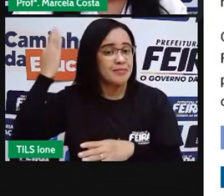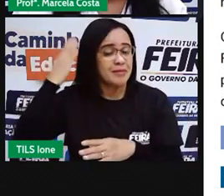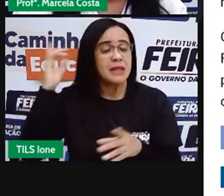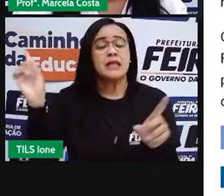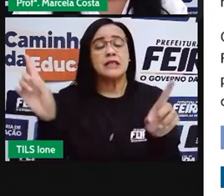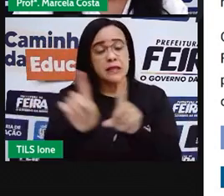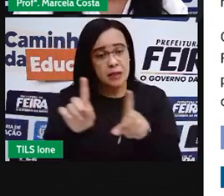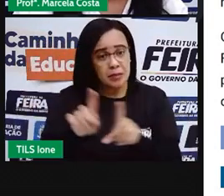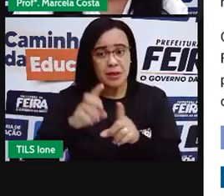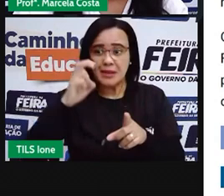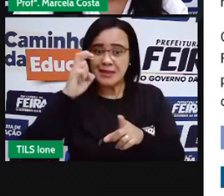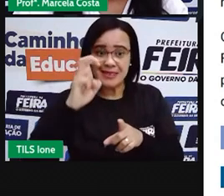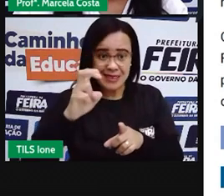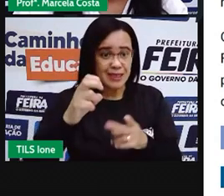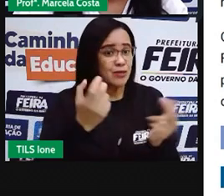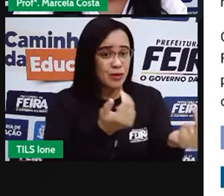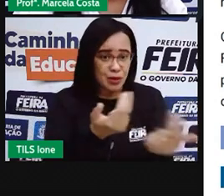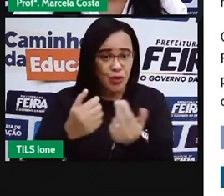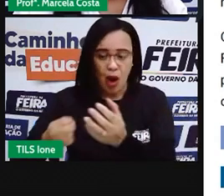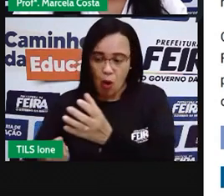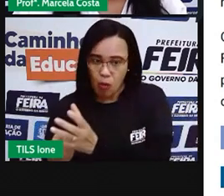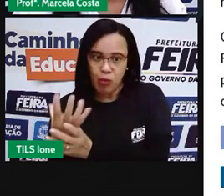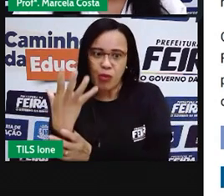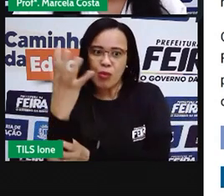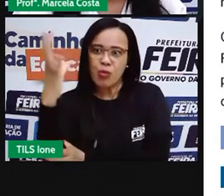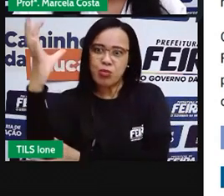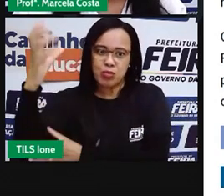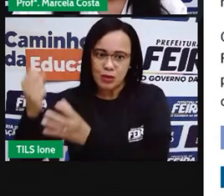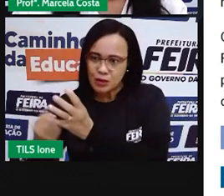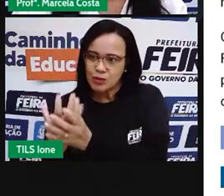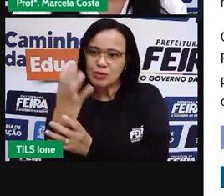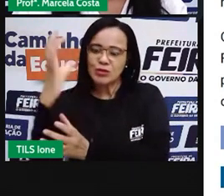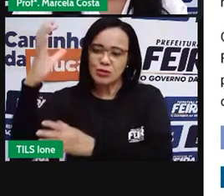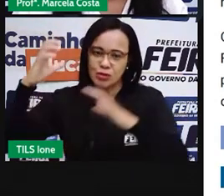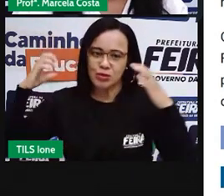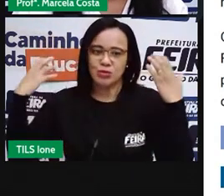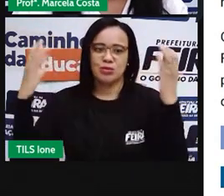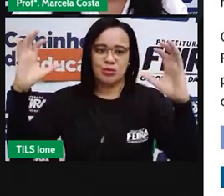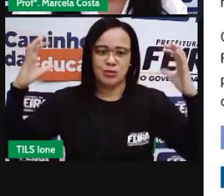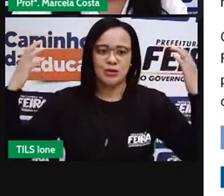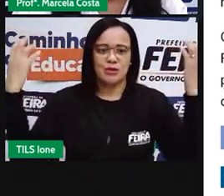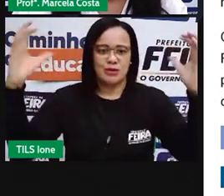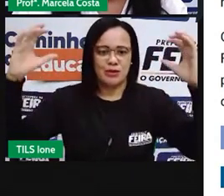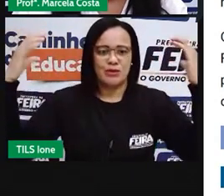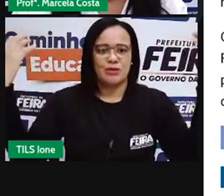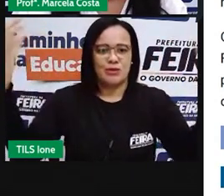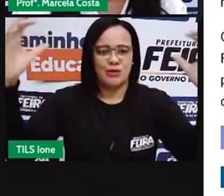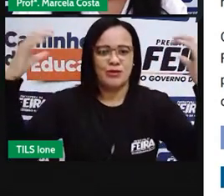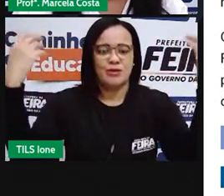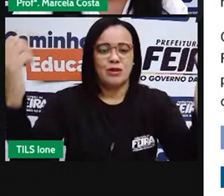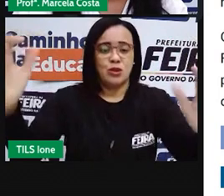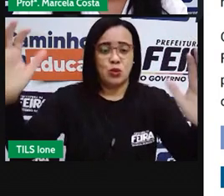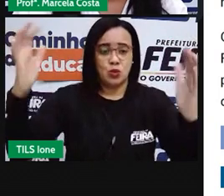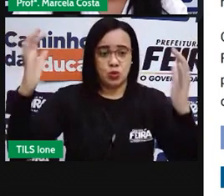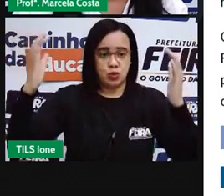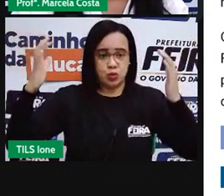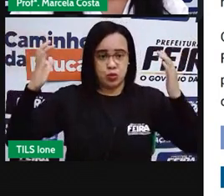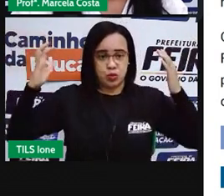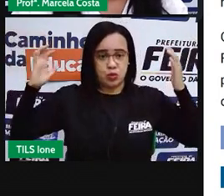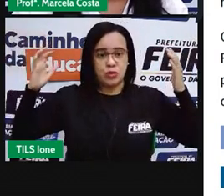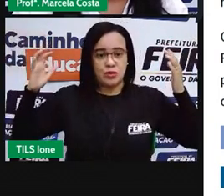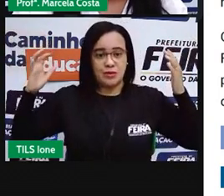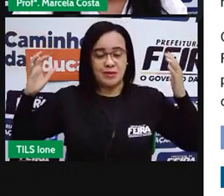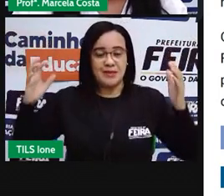choronas, que também estão crescendo ao longo da Avenida, e que dentro de pouco tempo se destacarão.